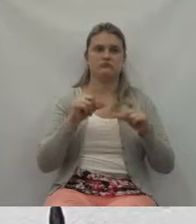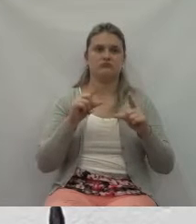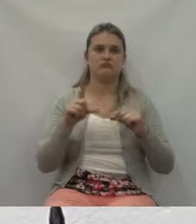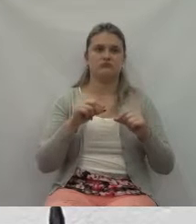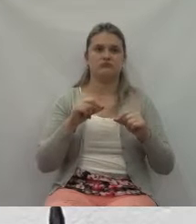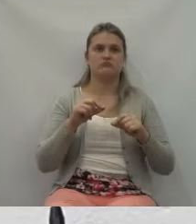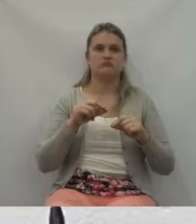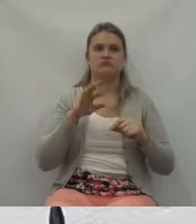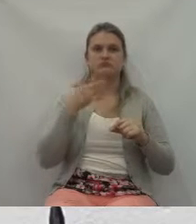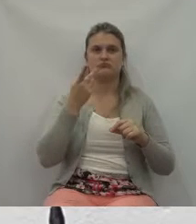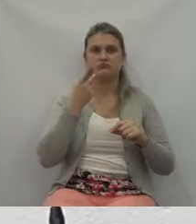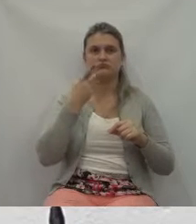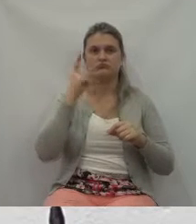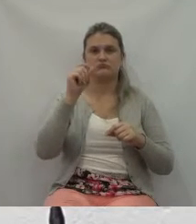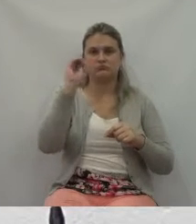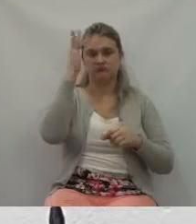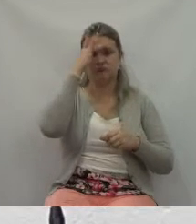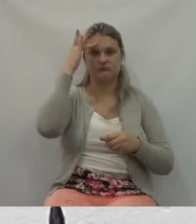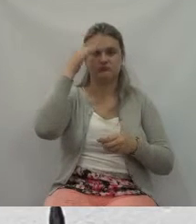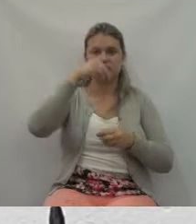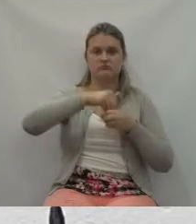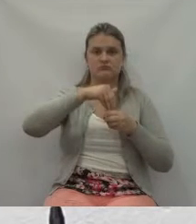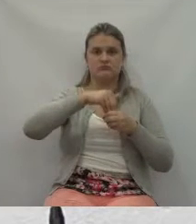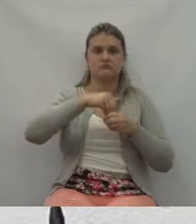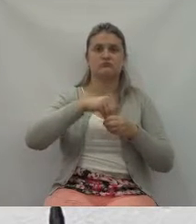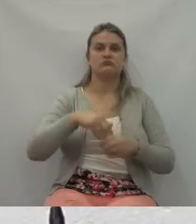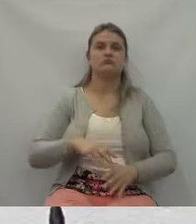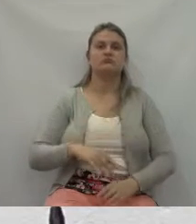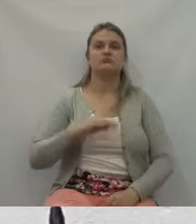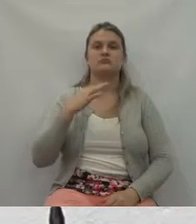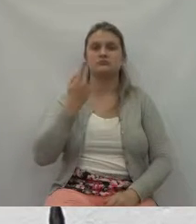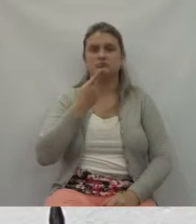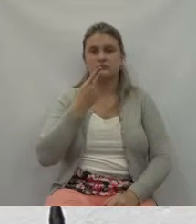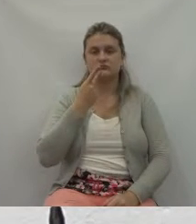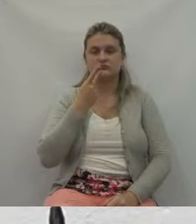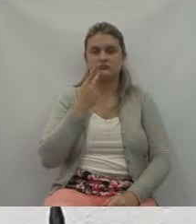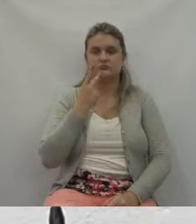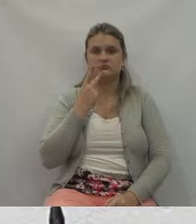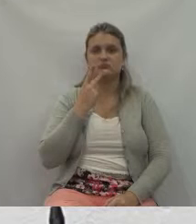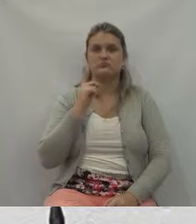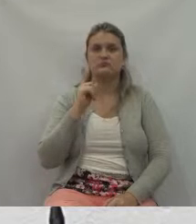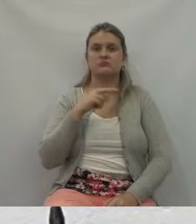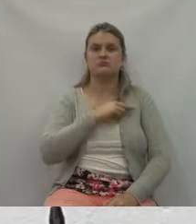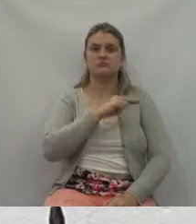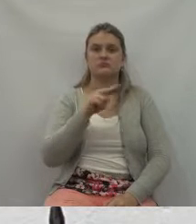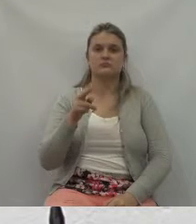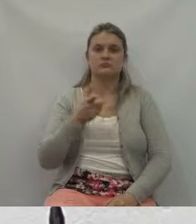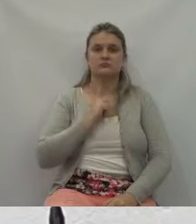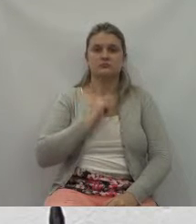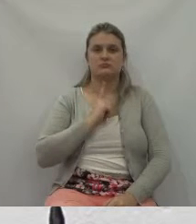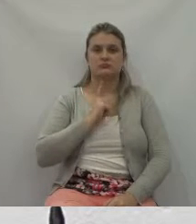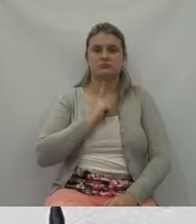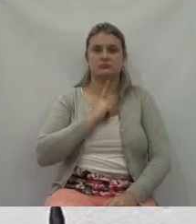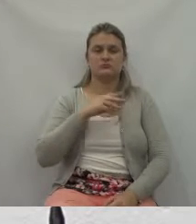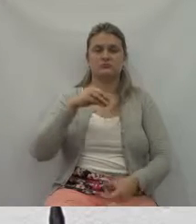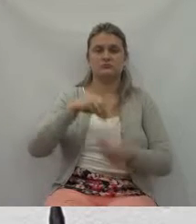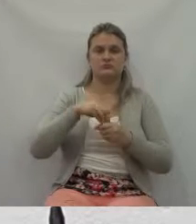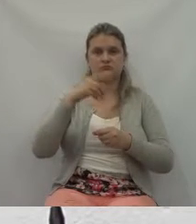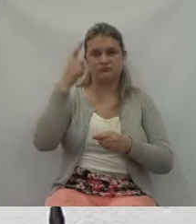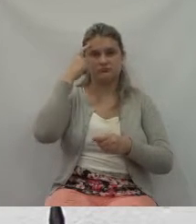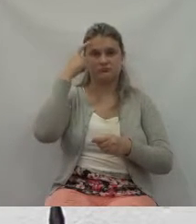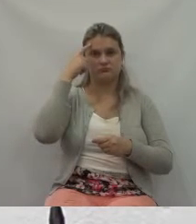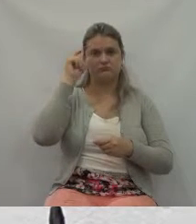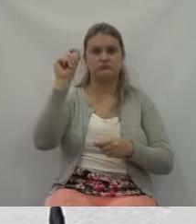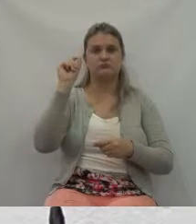como um servidor público, nós temos que ter na mente que os recursos que nós